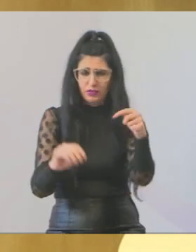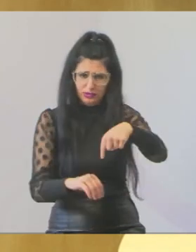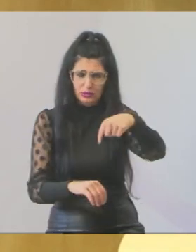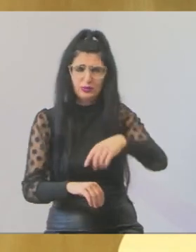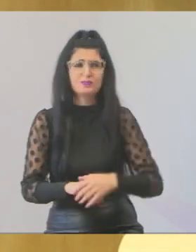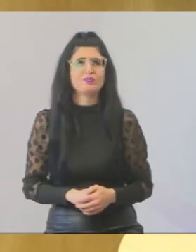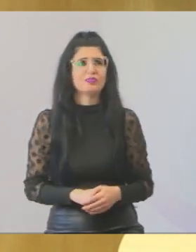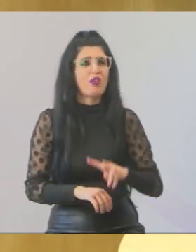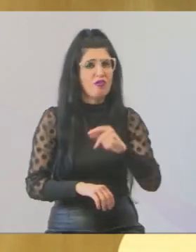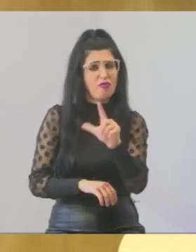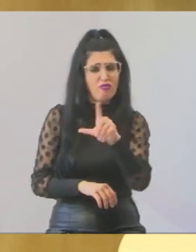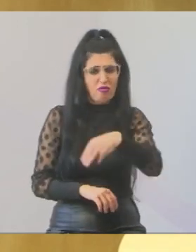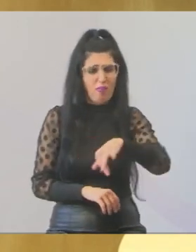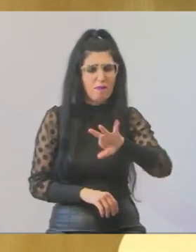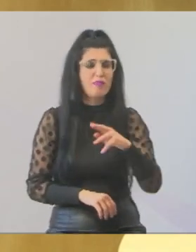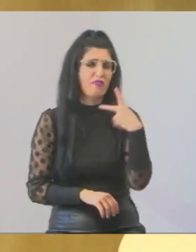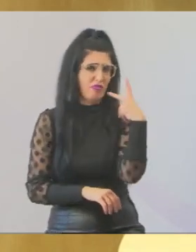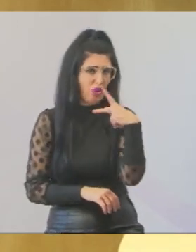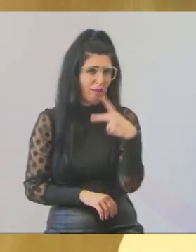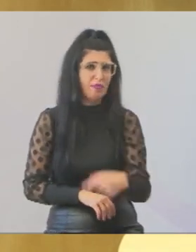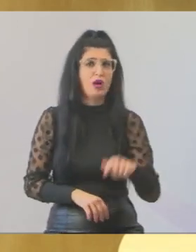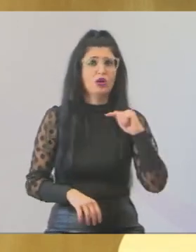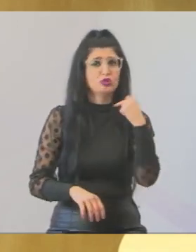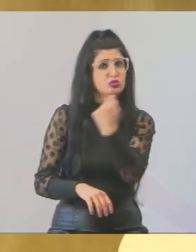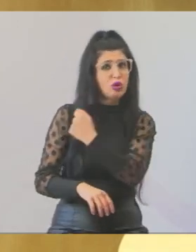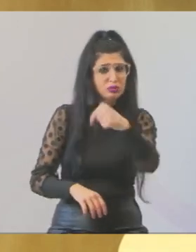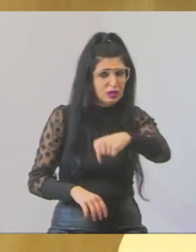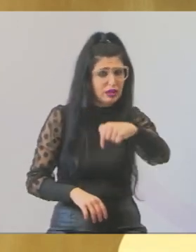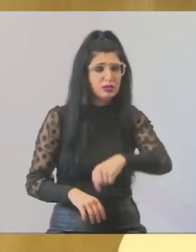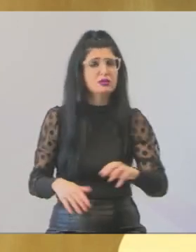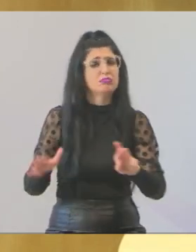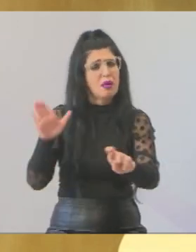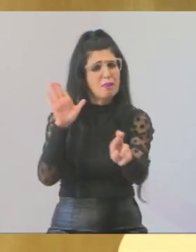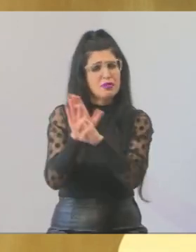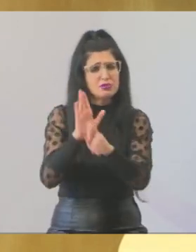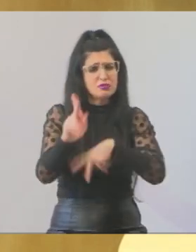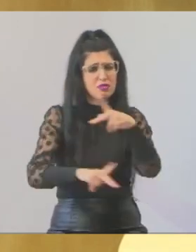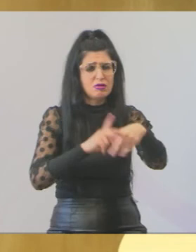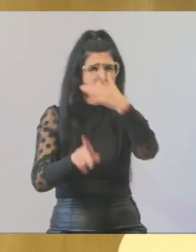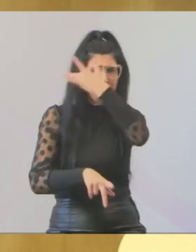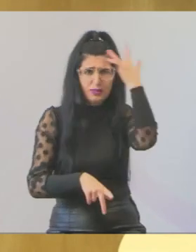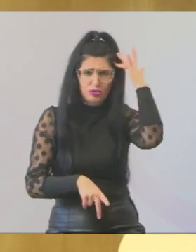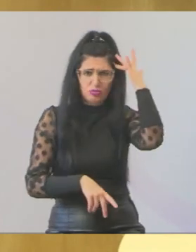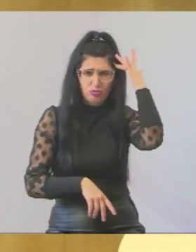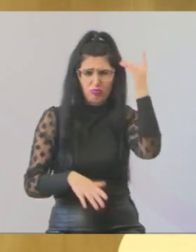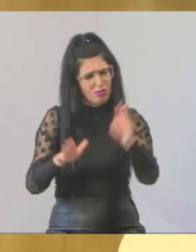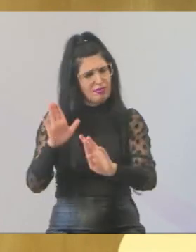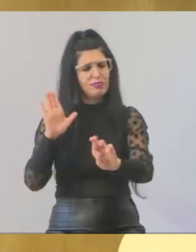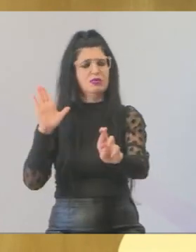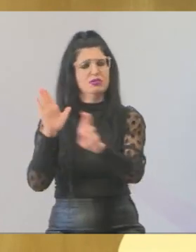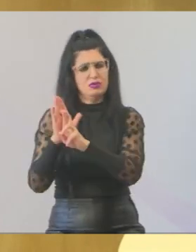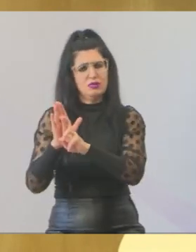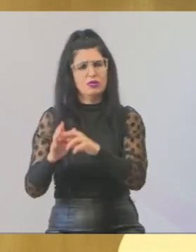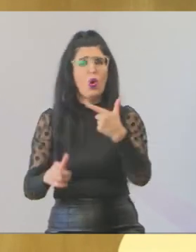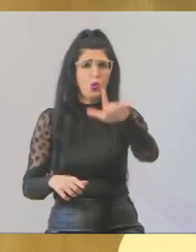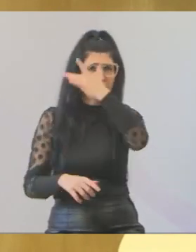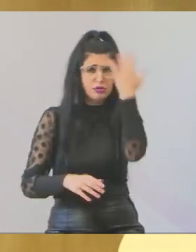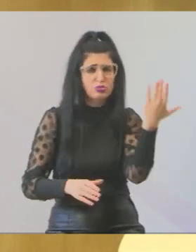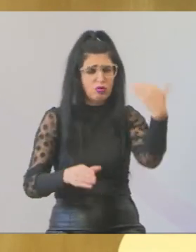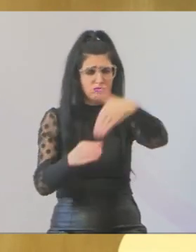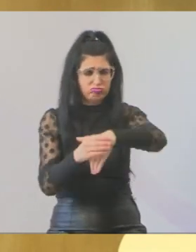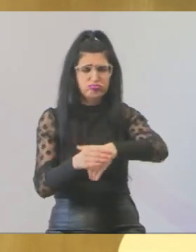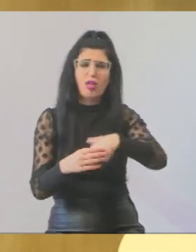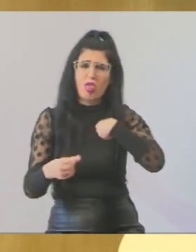como diz o Valmir do Parque Minha Lua, a gente está aqui para representar vocês. Nós fomos eleitos para isso, cobre seus vereadores,